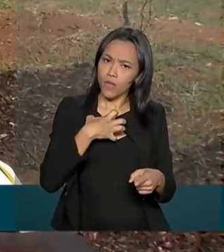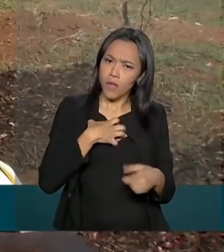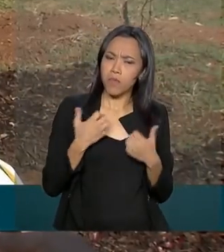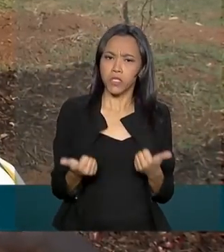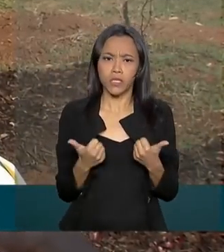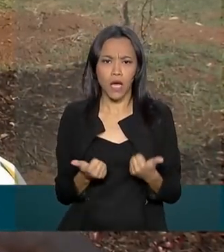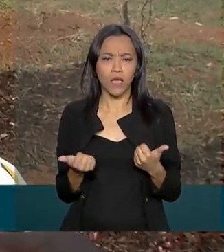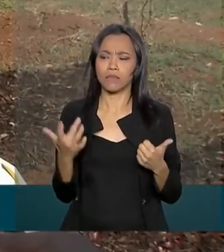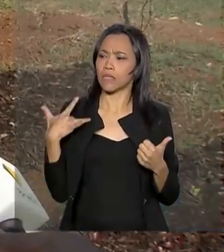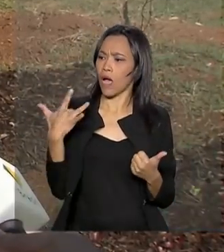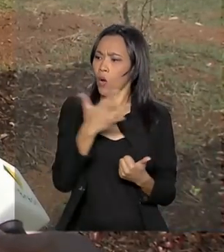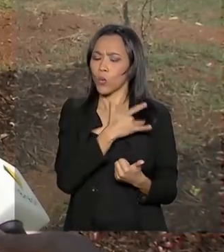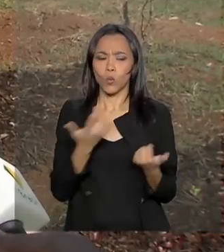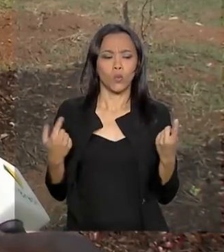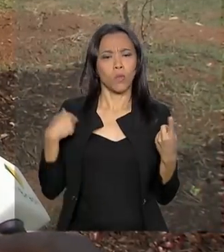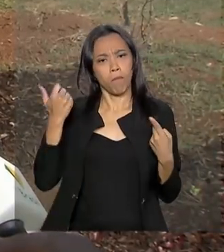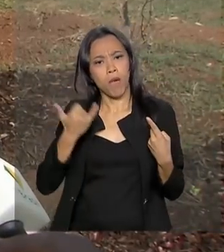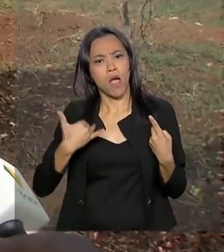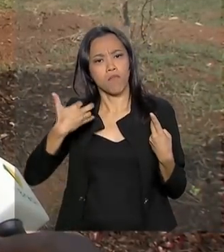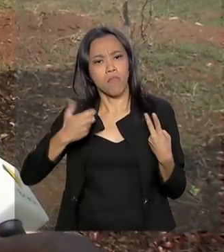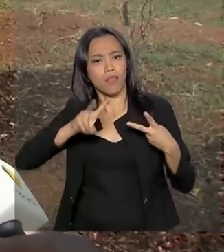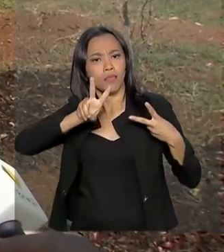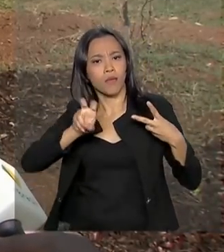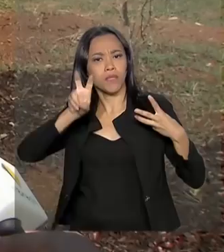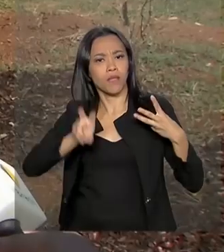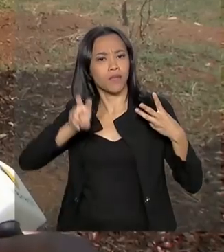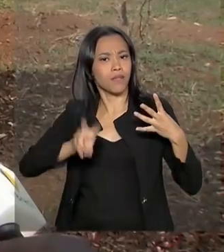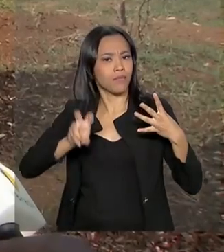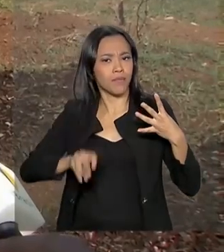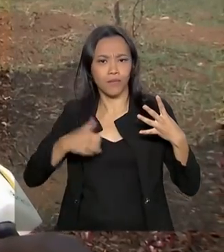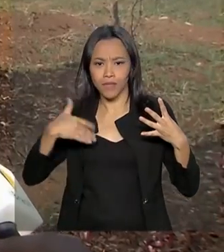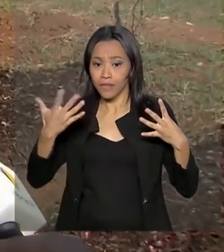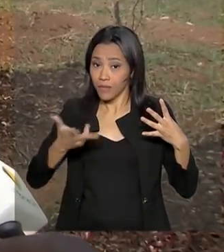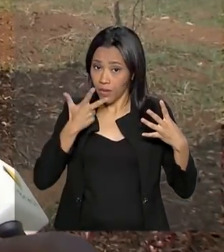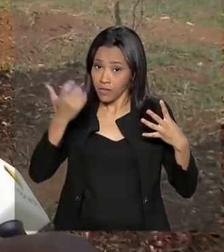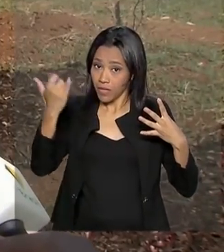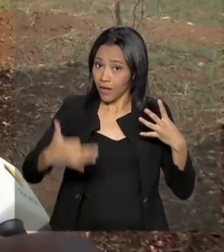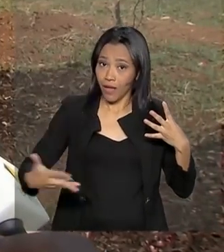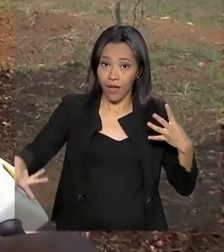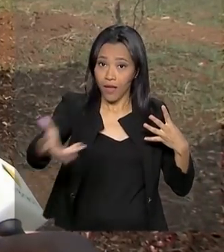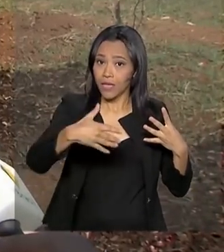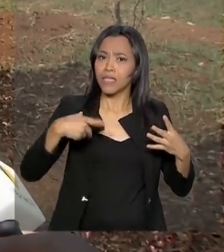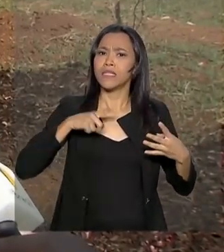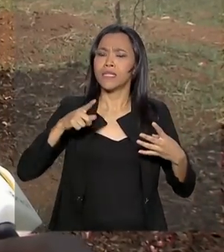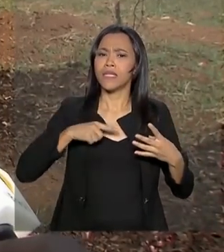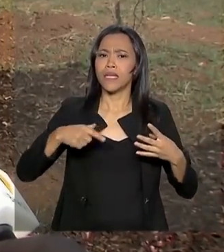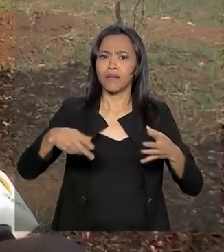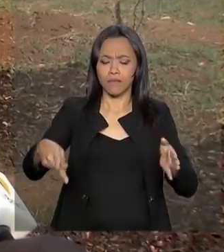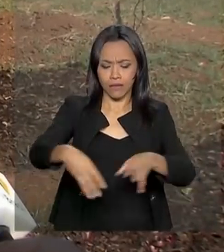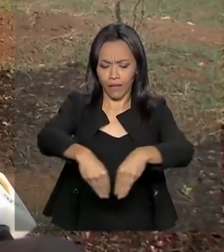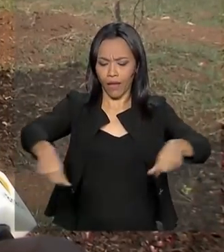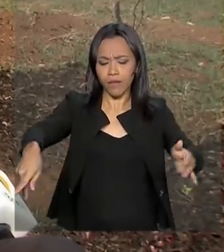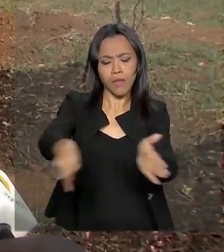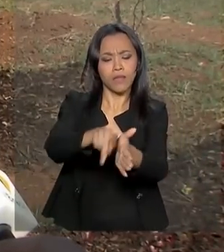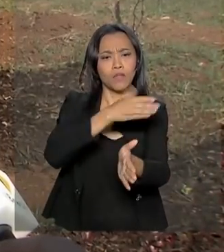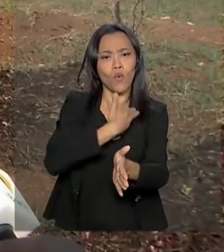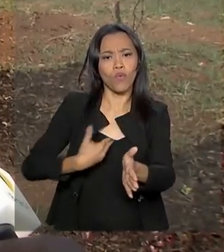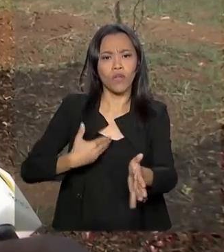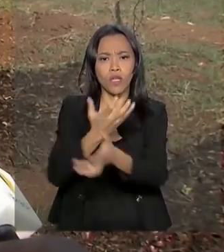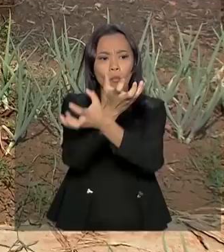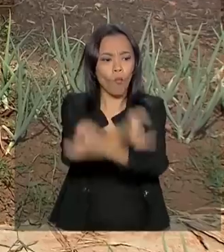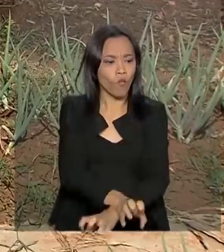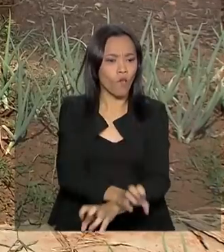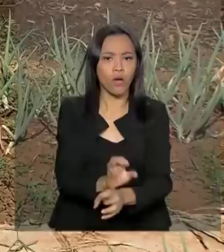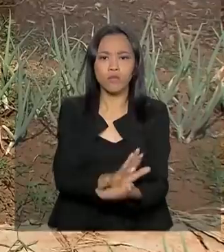saúde, falar de sustentabilidade. E tem tanto espaço vazio, que é espaço público, que a gente poderia estar usando justamente para fomentar a agricultura